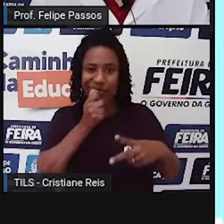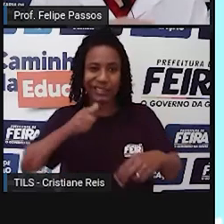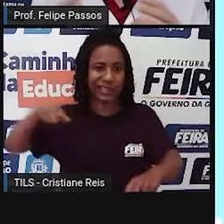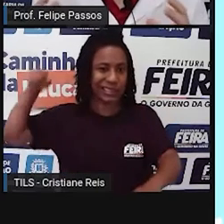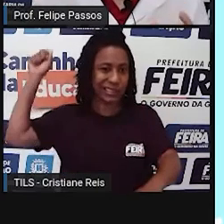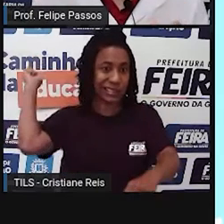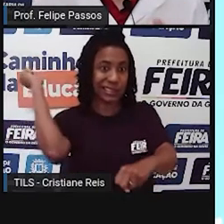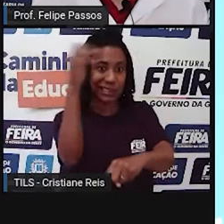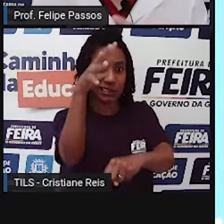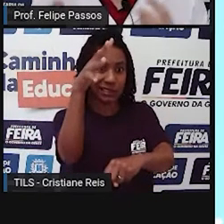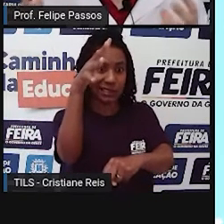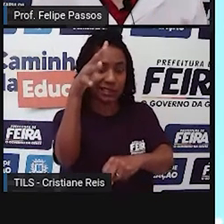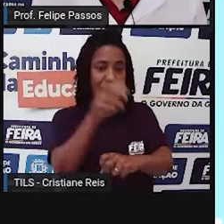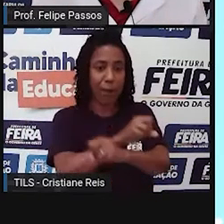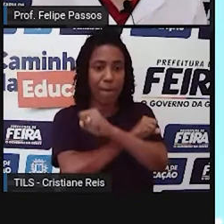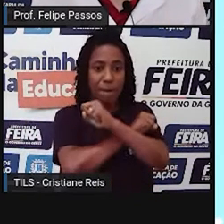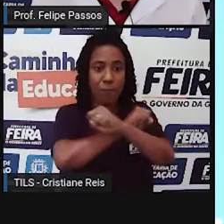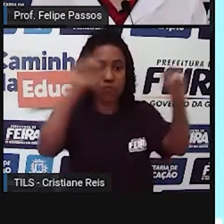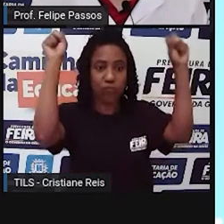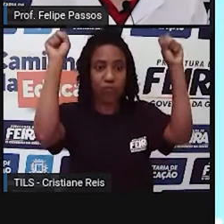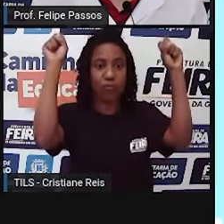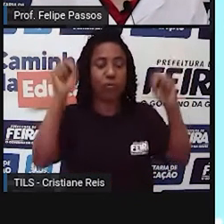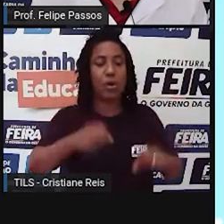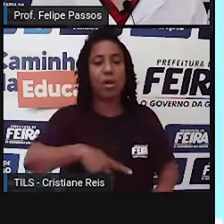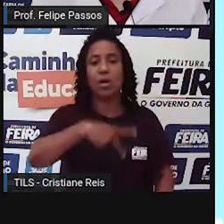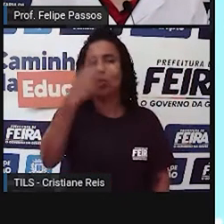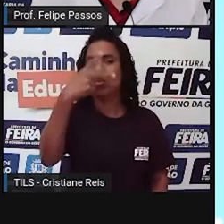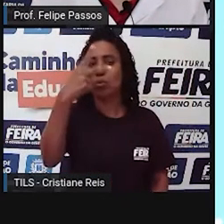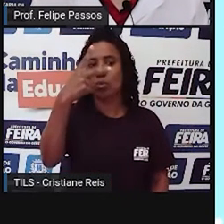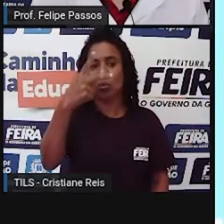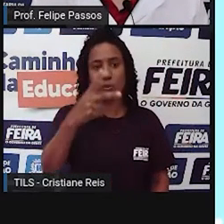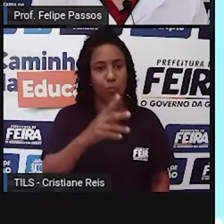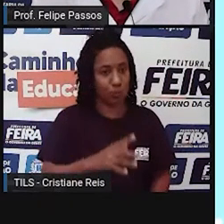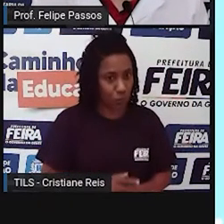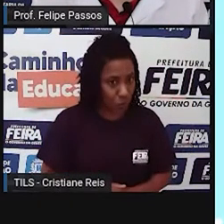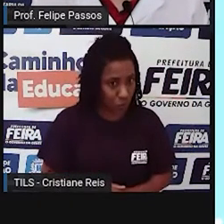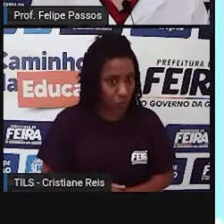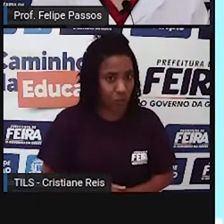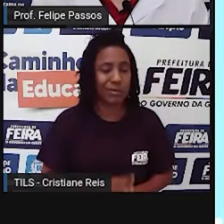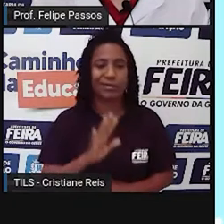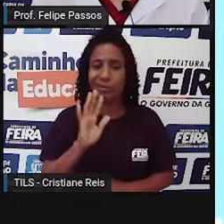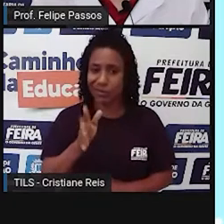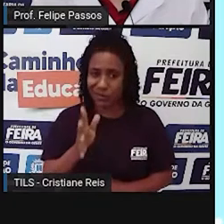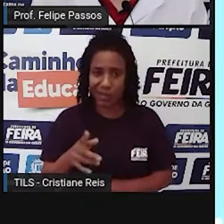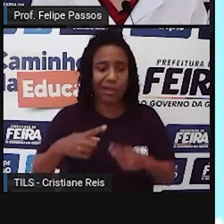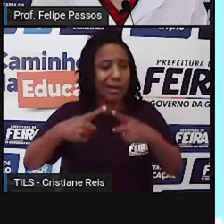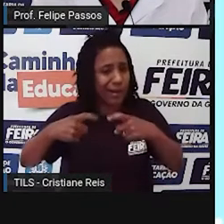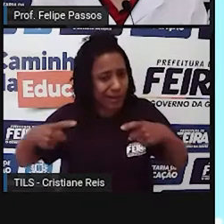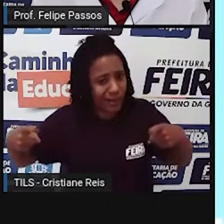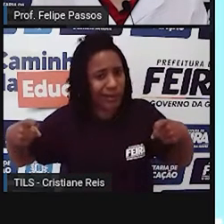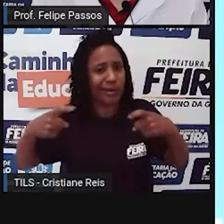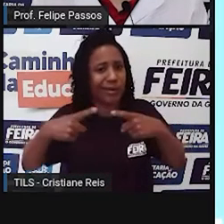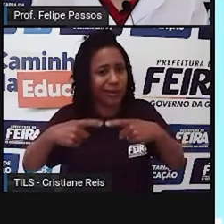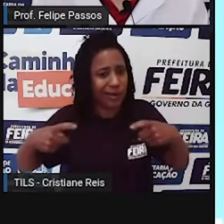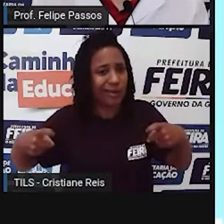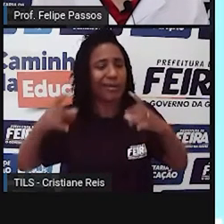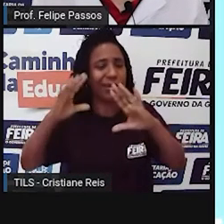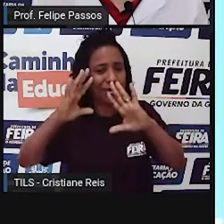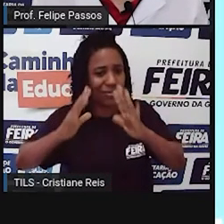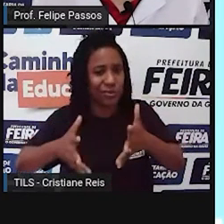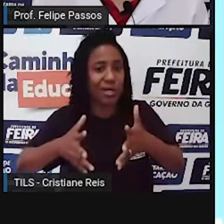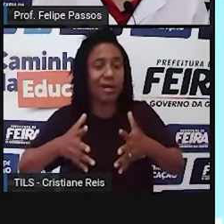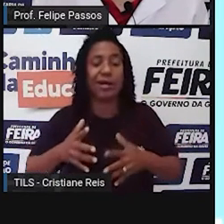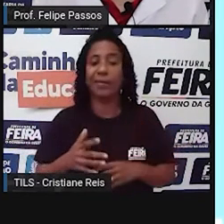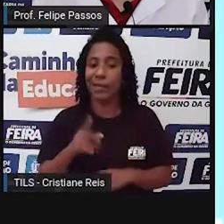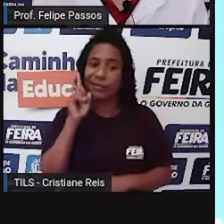a humanidade já tinha visto muita coisa ruim acontecendo e ainda termina com essas duas bombas atômicas. Uma